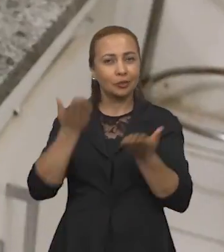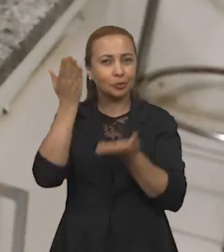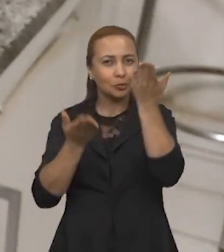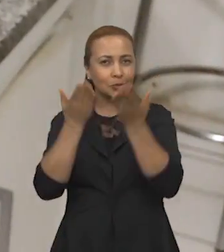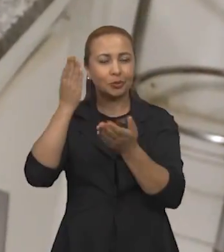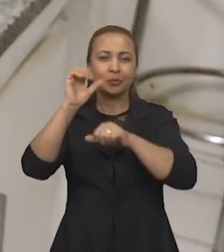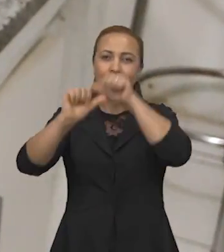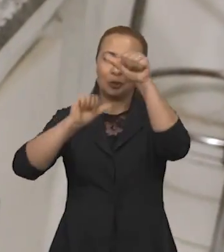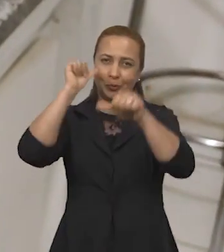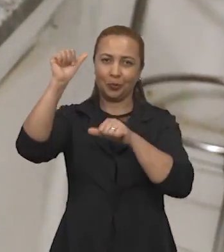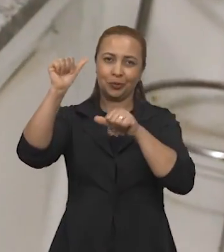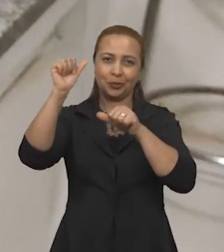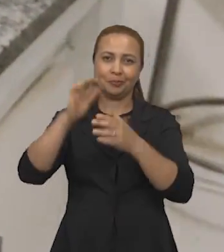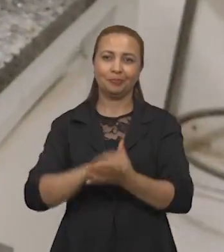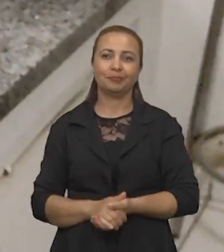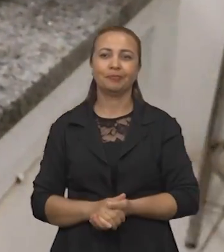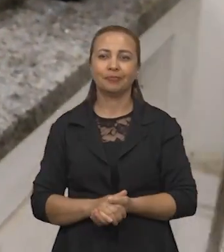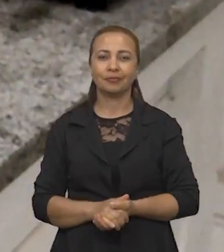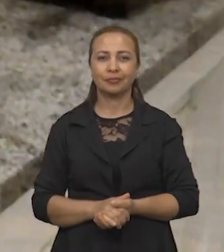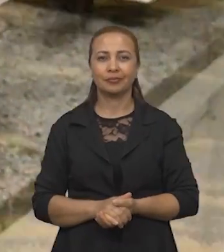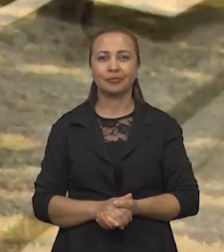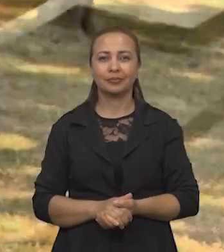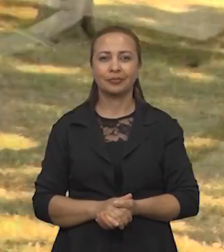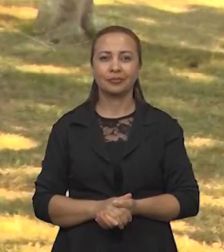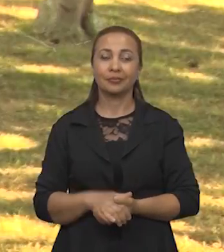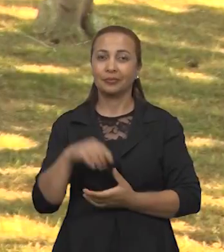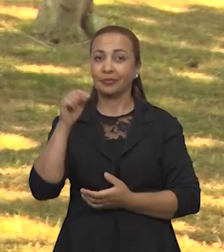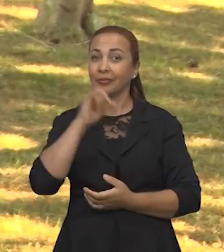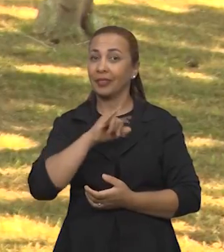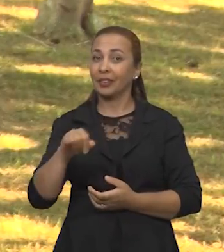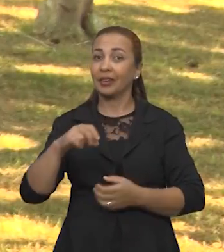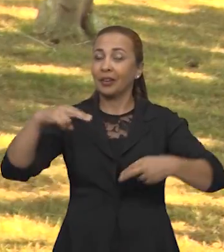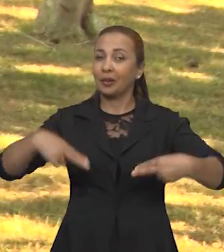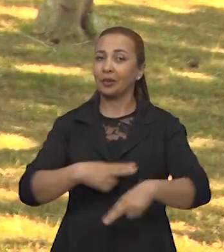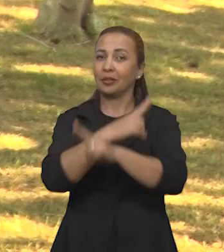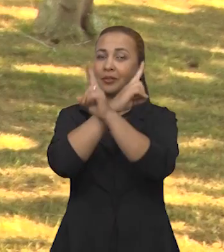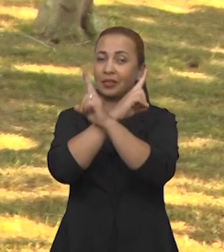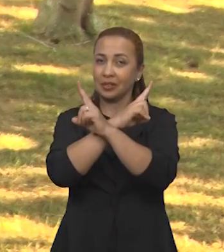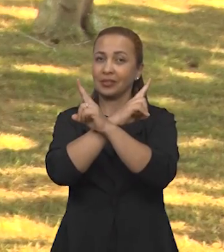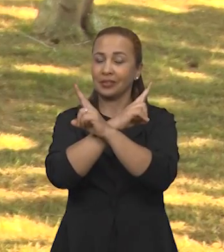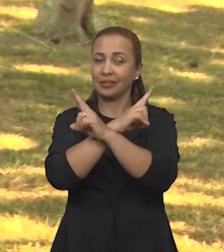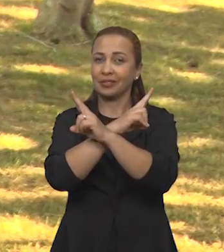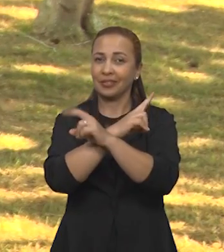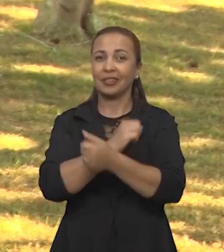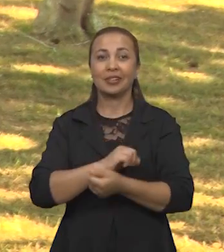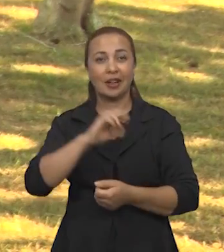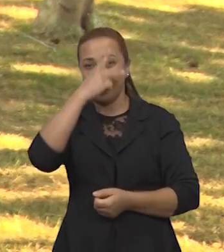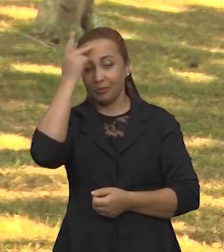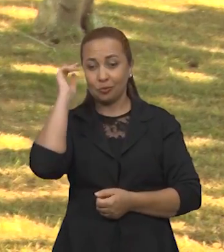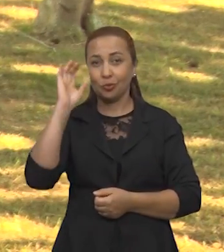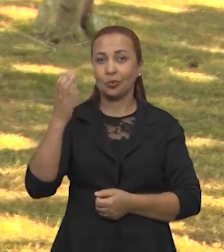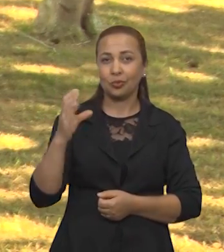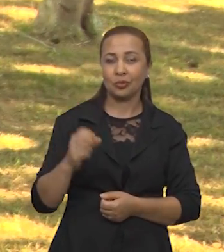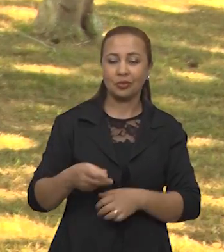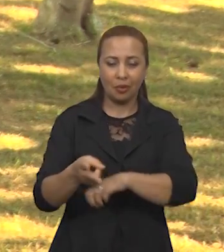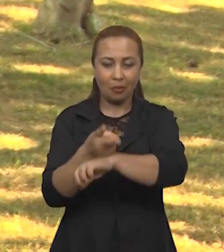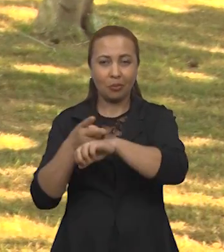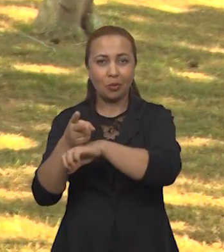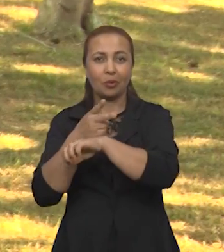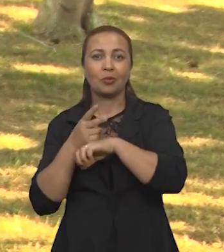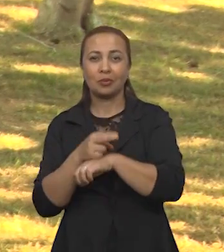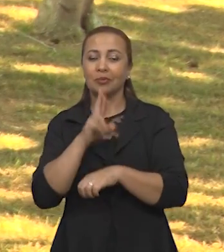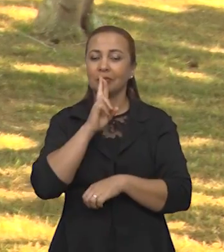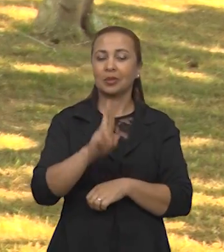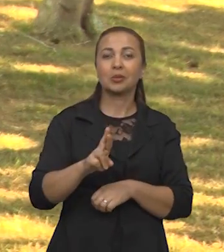economicamente desenvolvido. Se na Universidade Estadual do Sudoeste da Bahia os cientistas estão